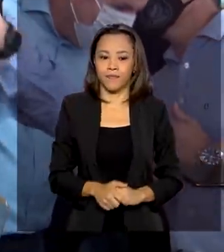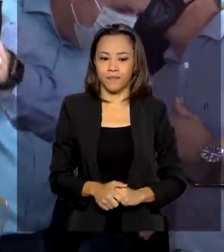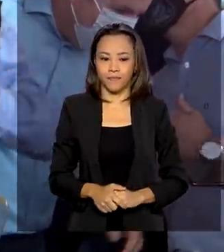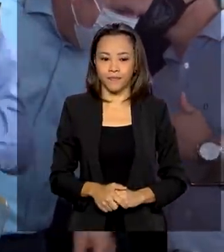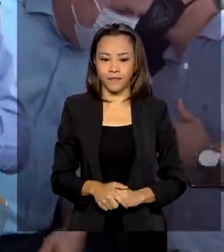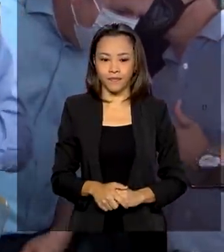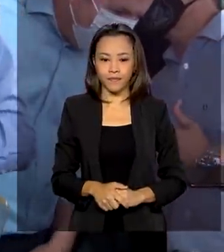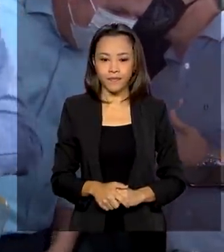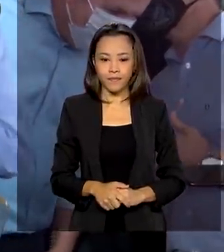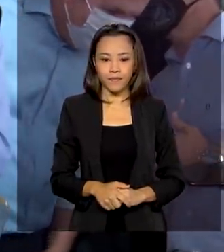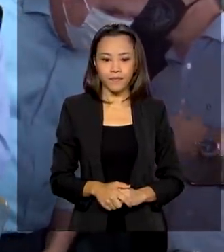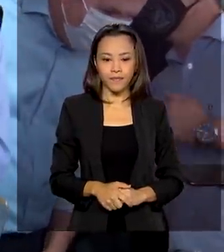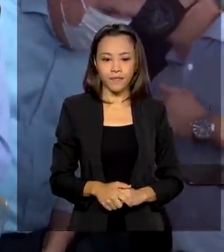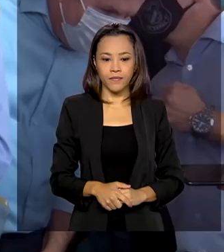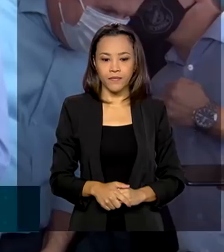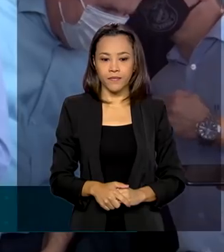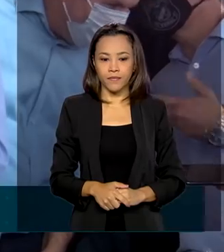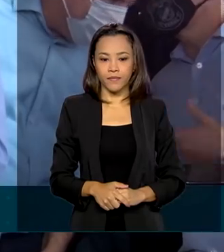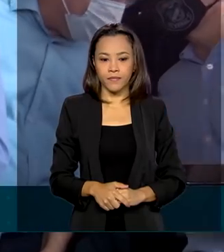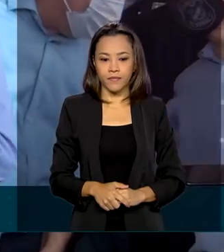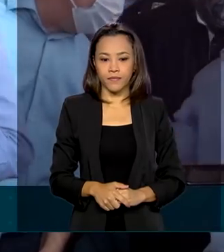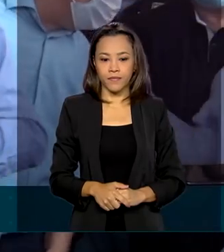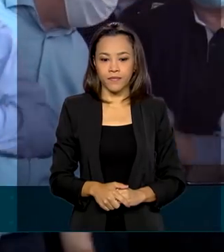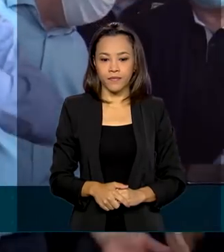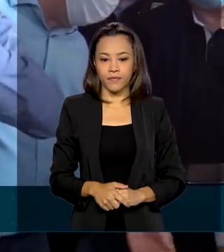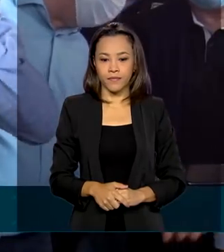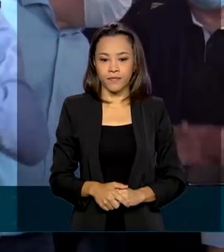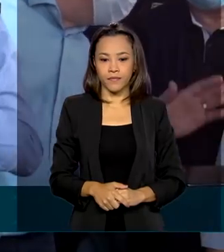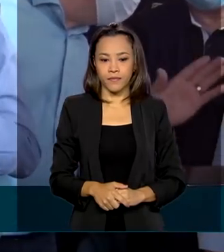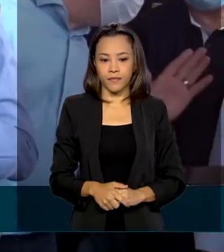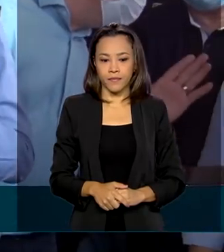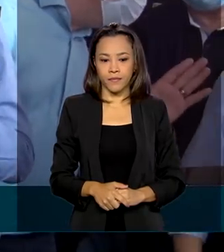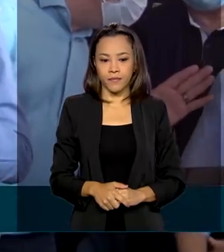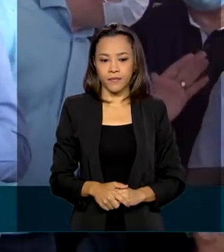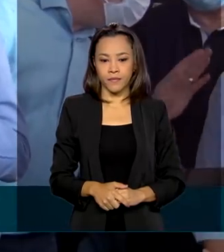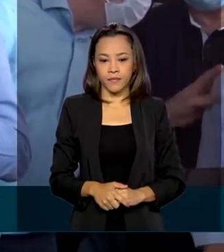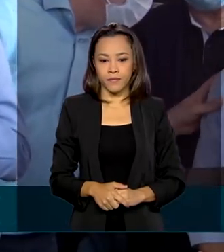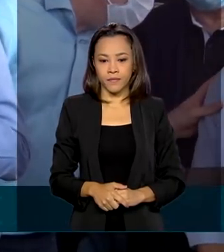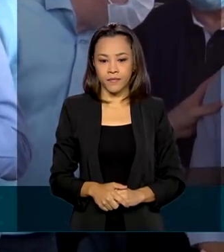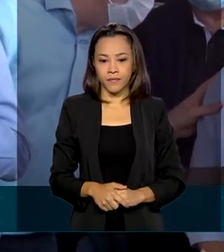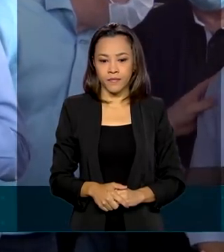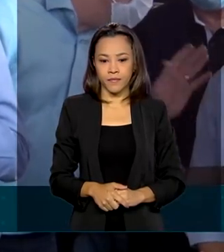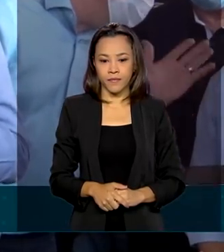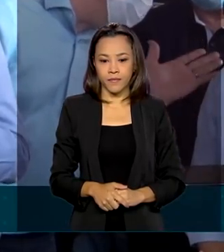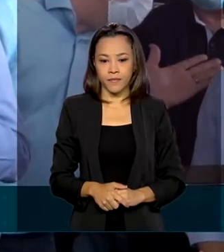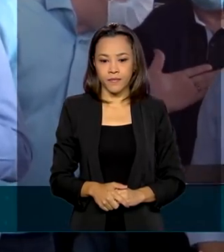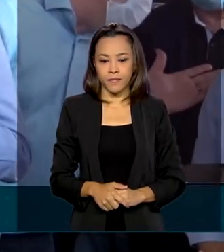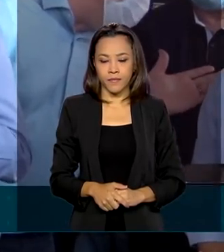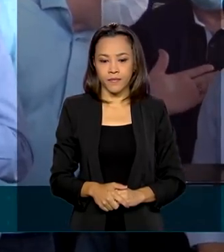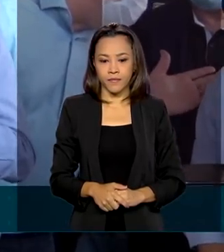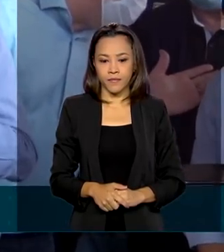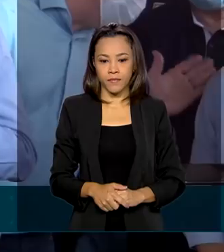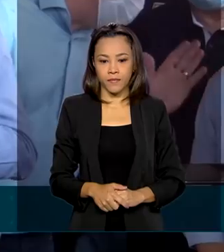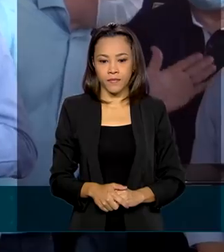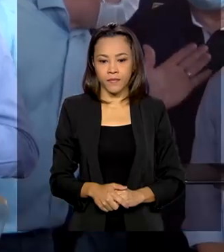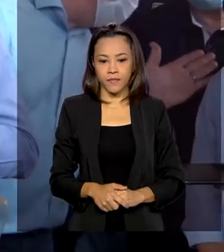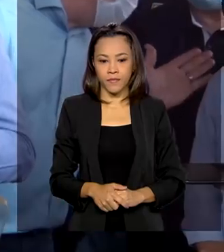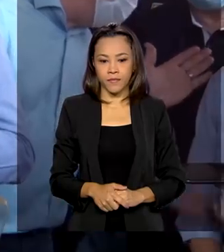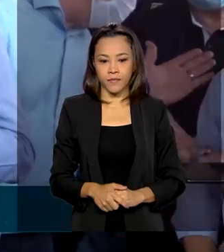o nosso compromisso é mudar o paradigma do Brasil. E só se faz isso com integração, com